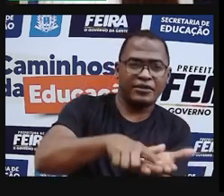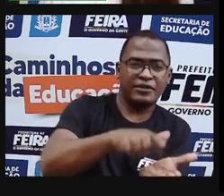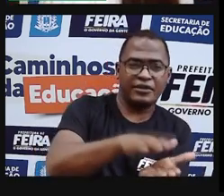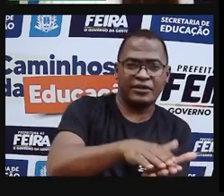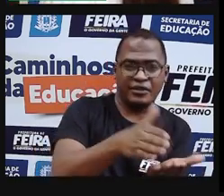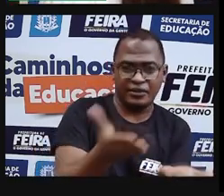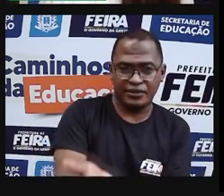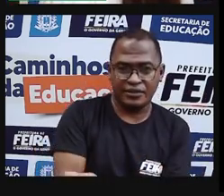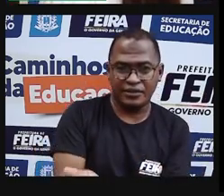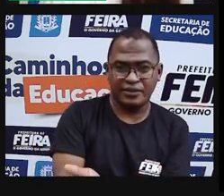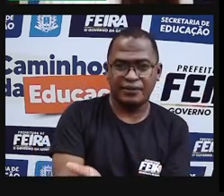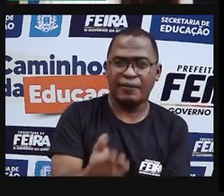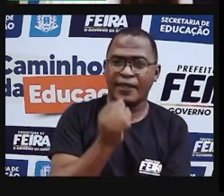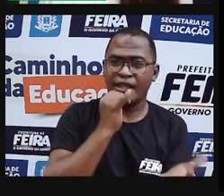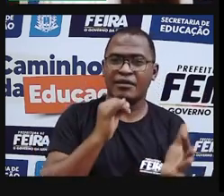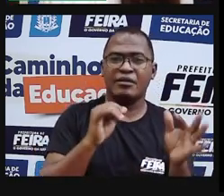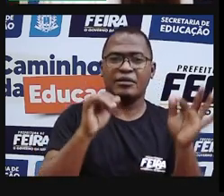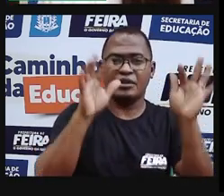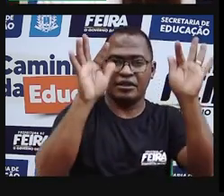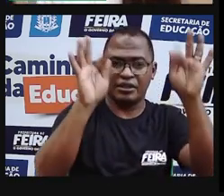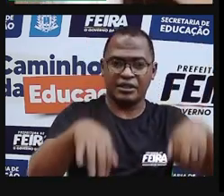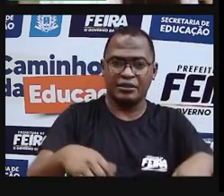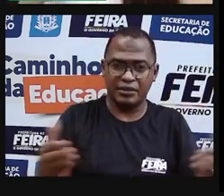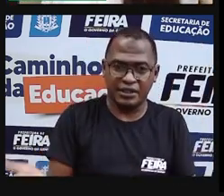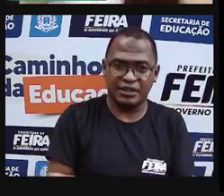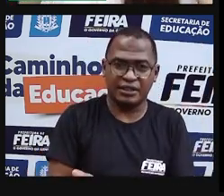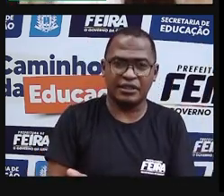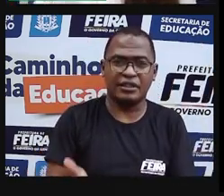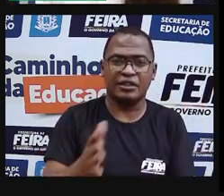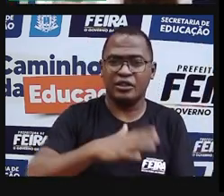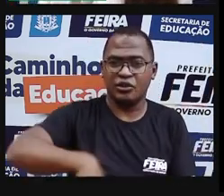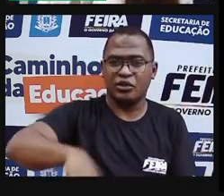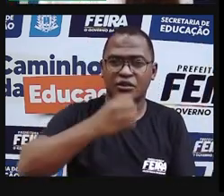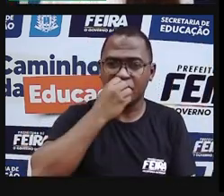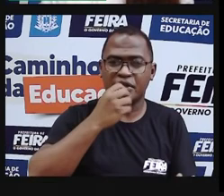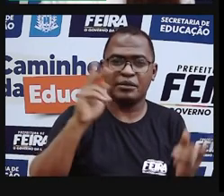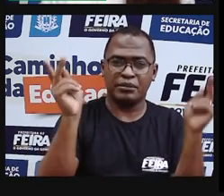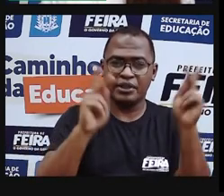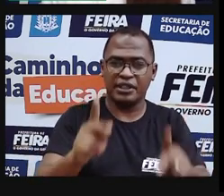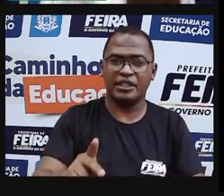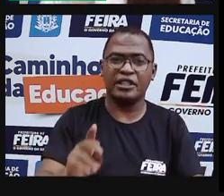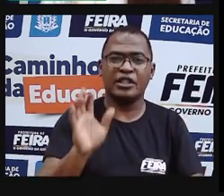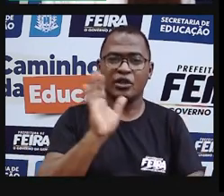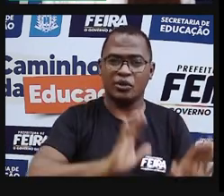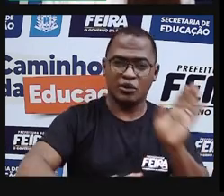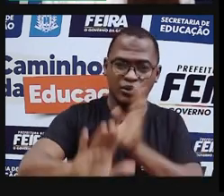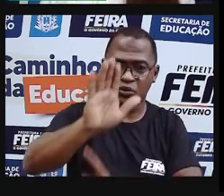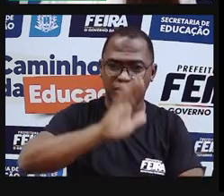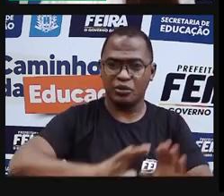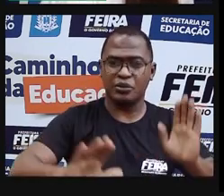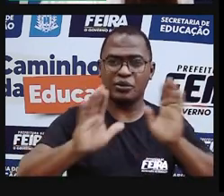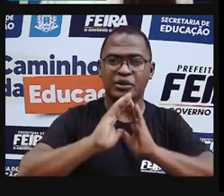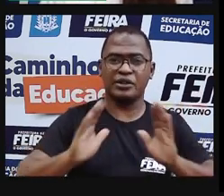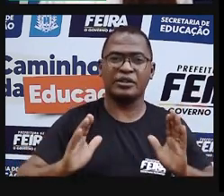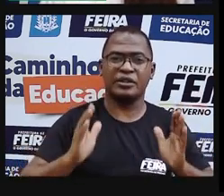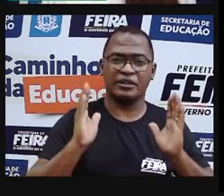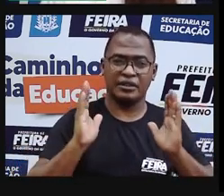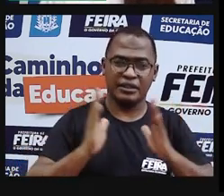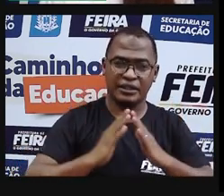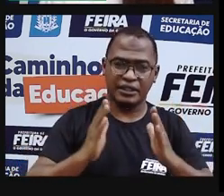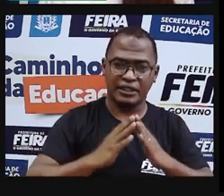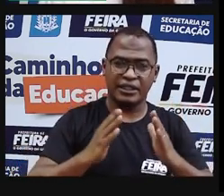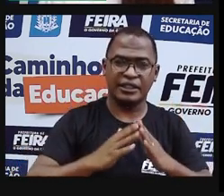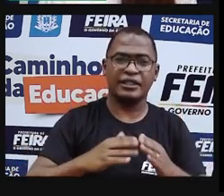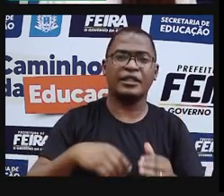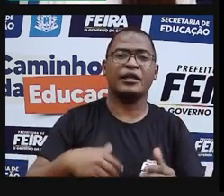a minha aula de hoje se encerra aqui. Fiquem todos bem, se cuidem, continue com os cuidados, né, para